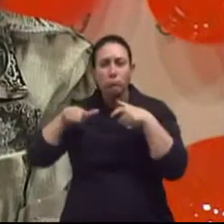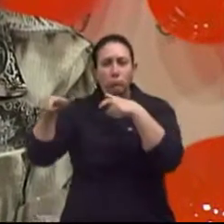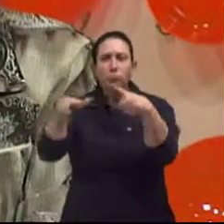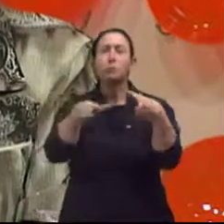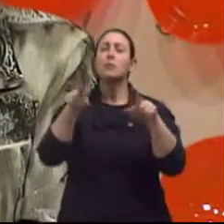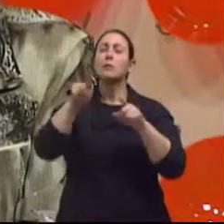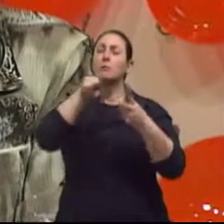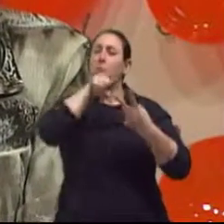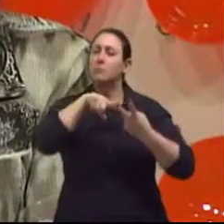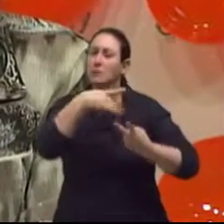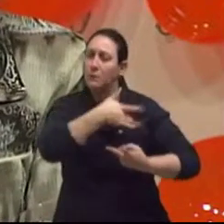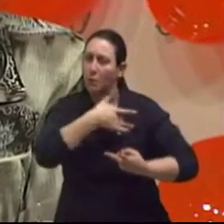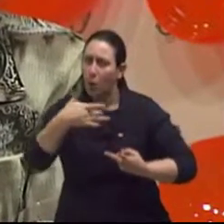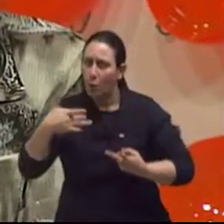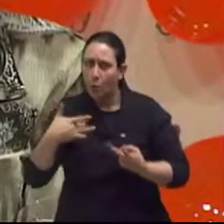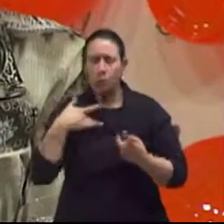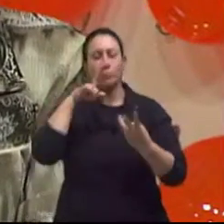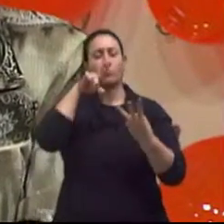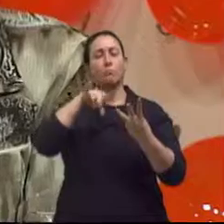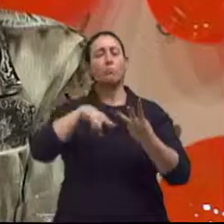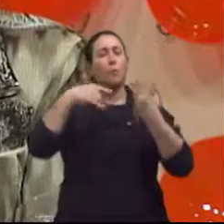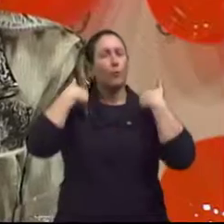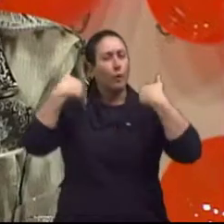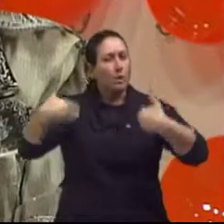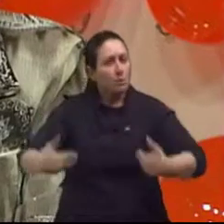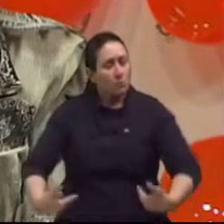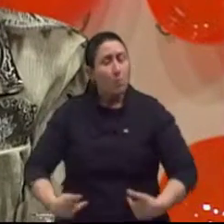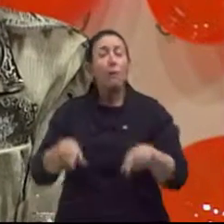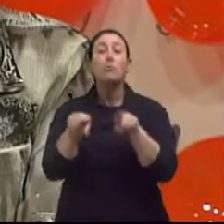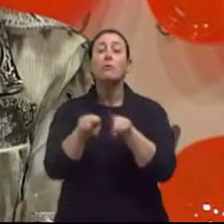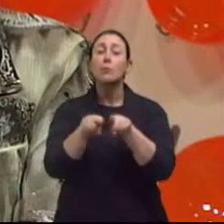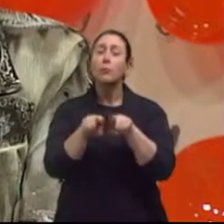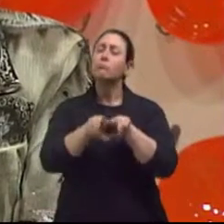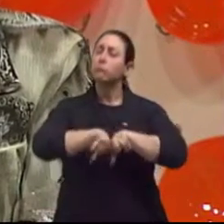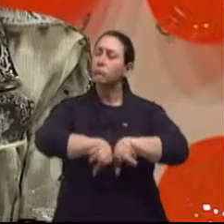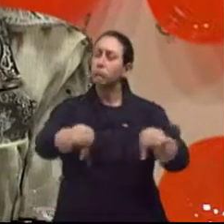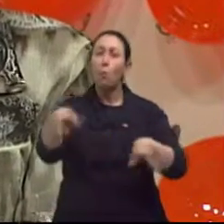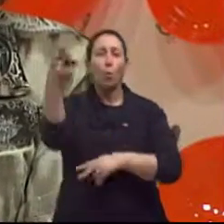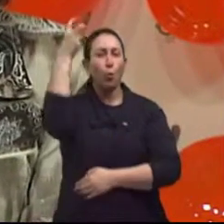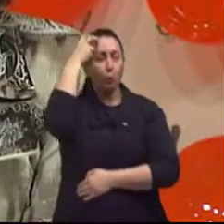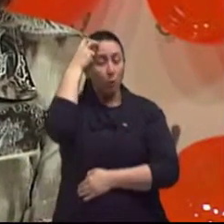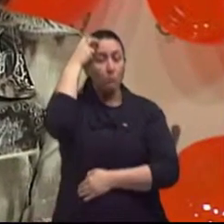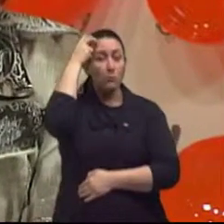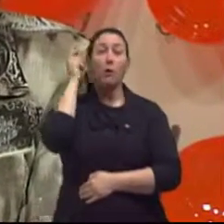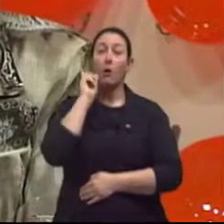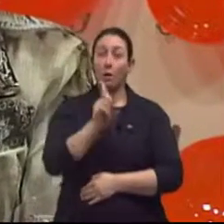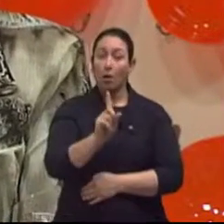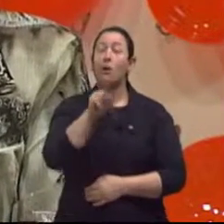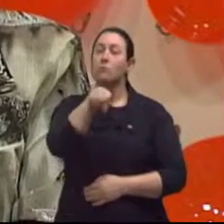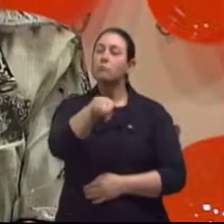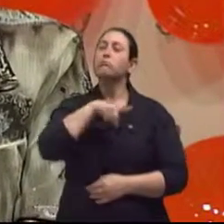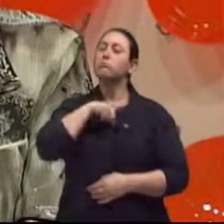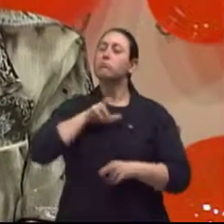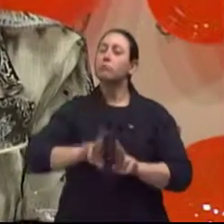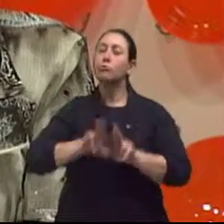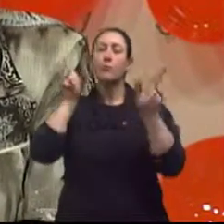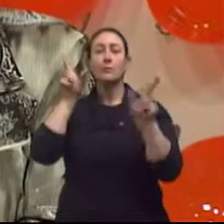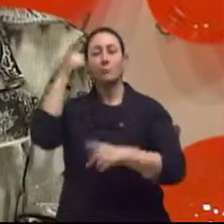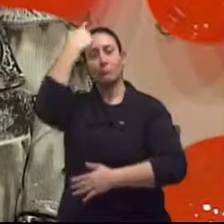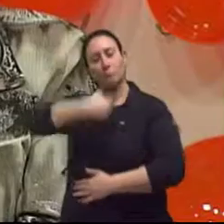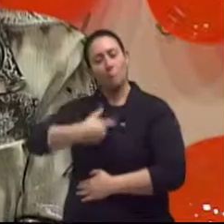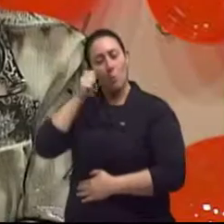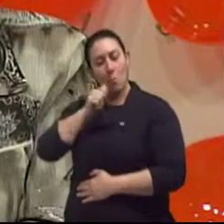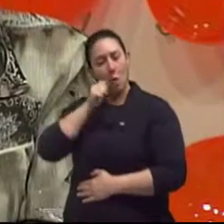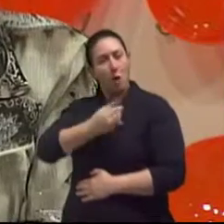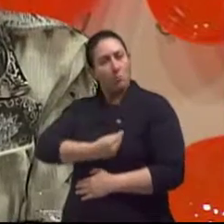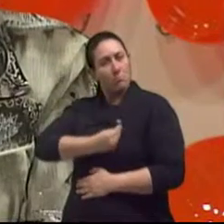saúde, funcionalidade física, bem como culturais e faz então a diferença sobre o modo